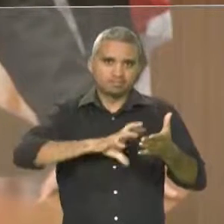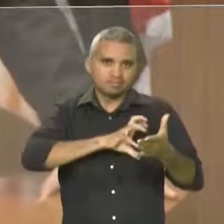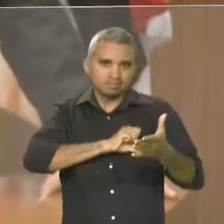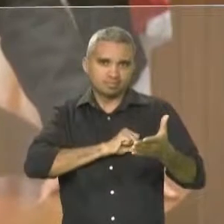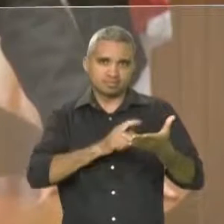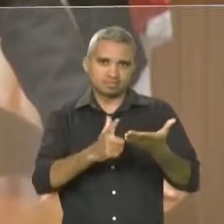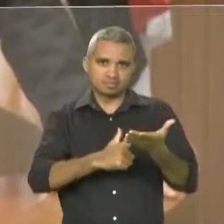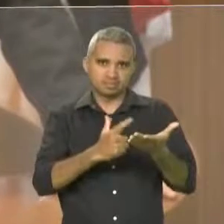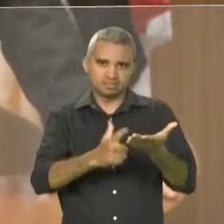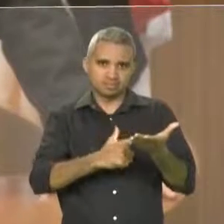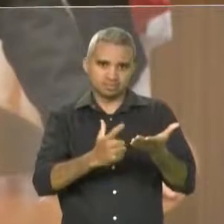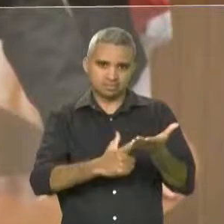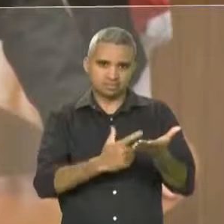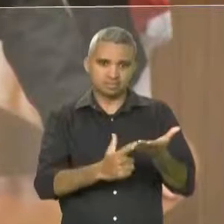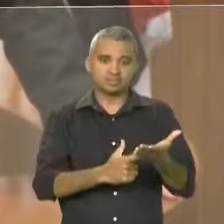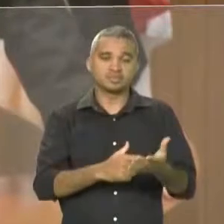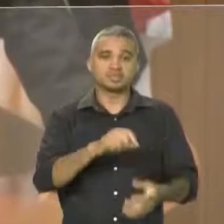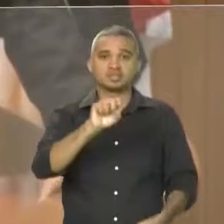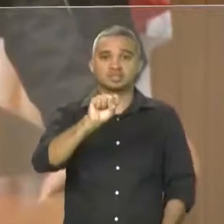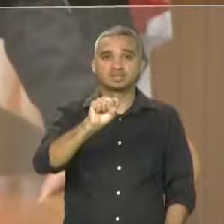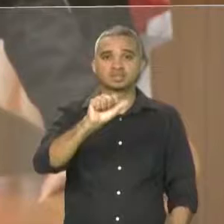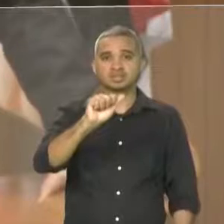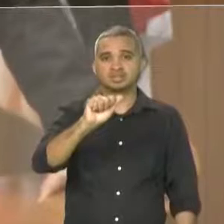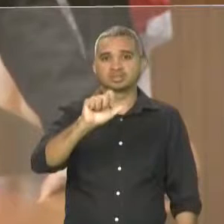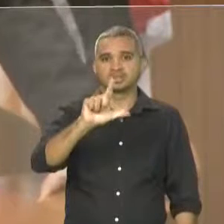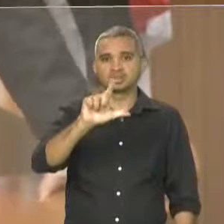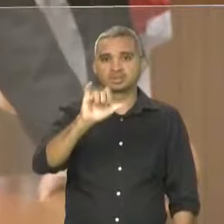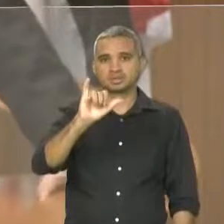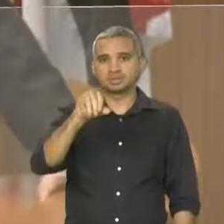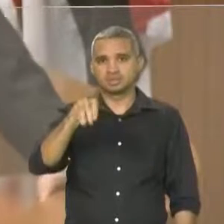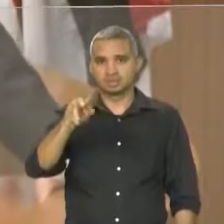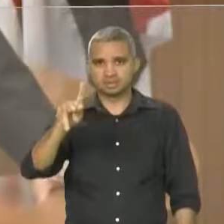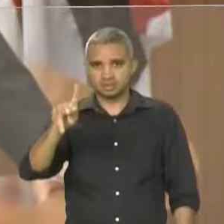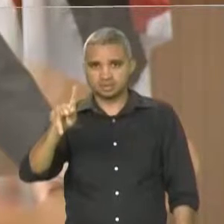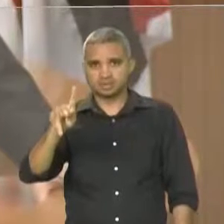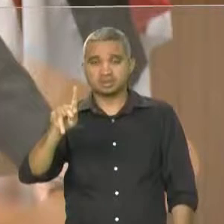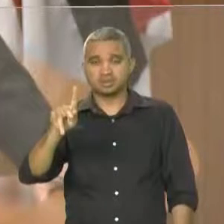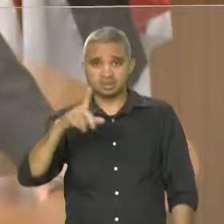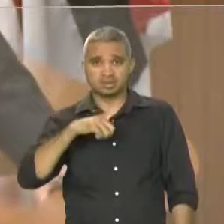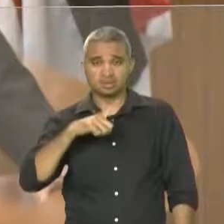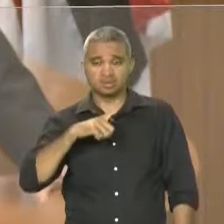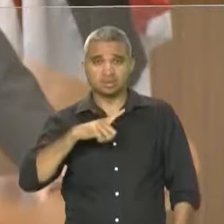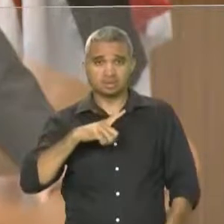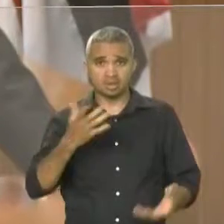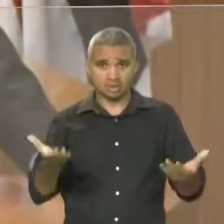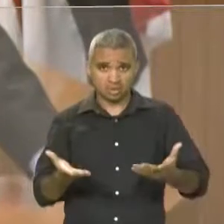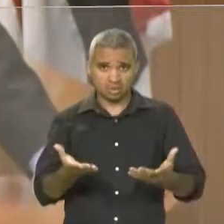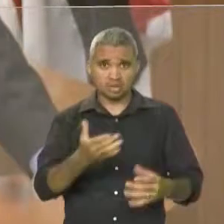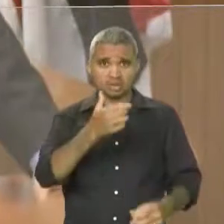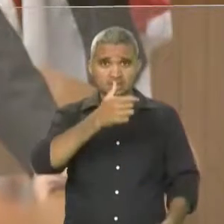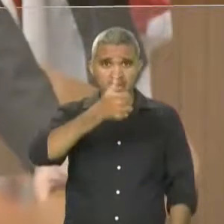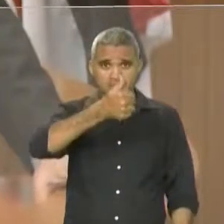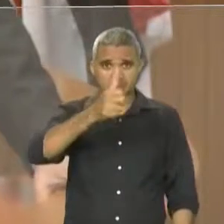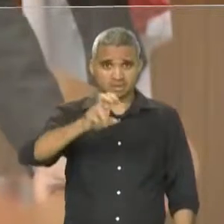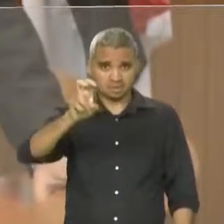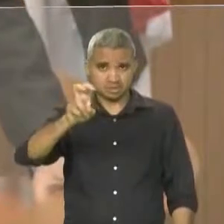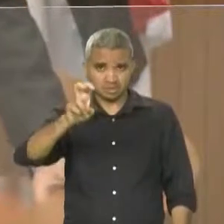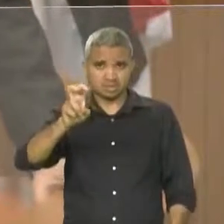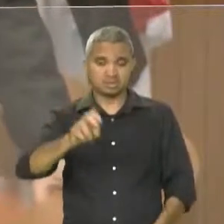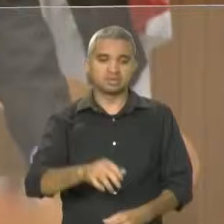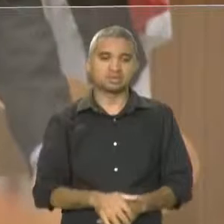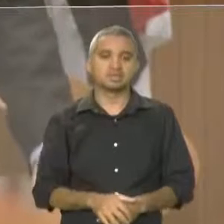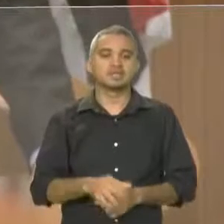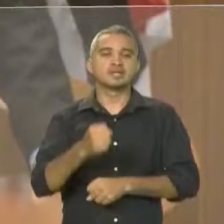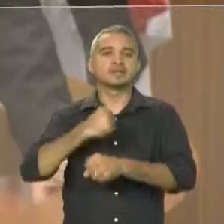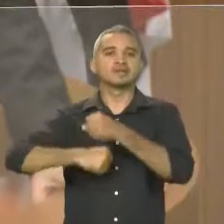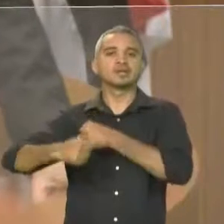já em sua 15ª edição, a cada ano se supera. No ano passado, foram cerca